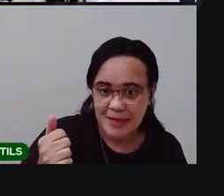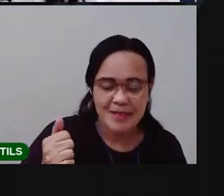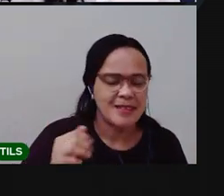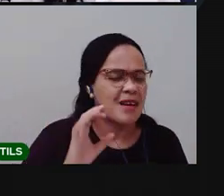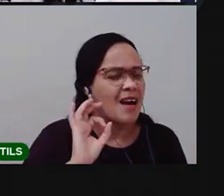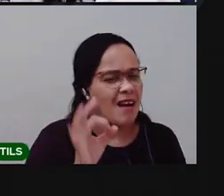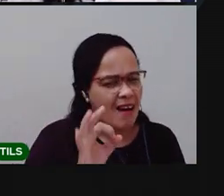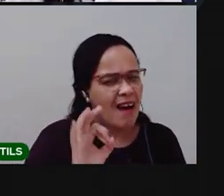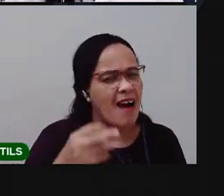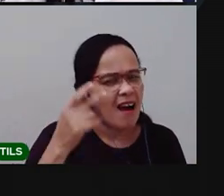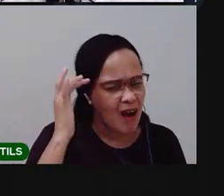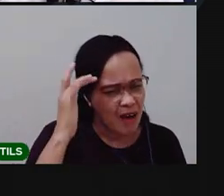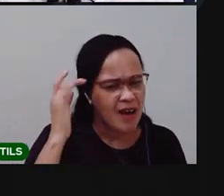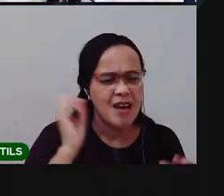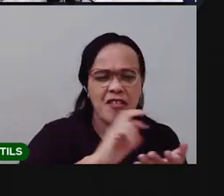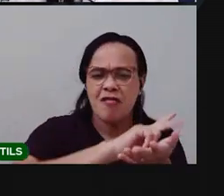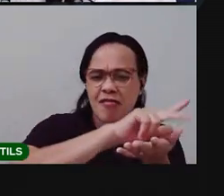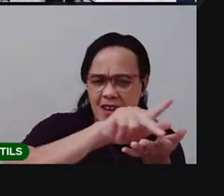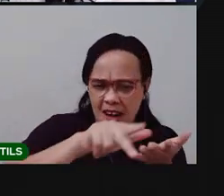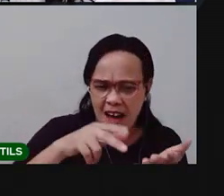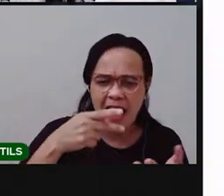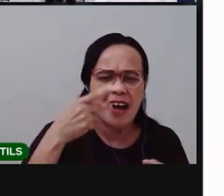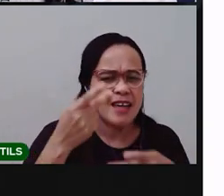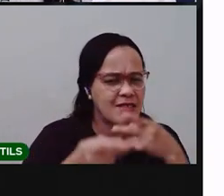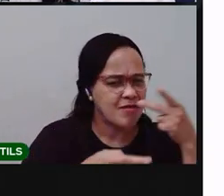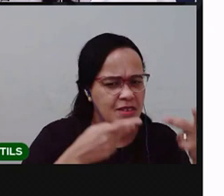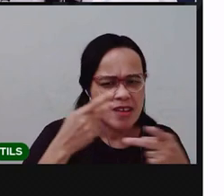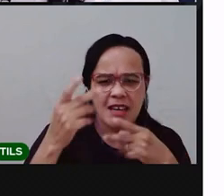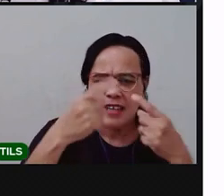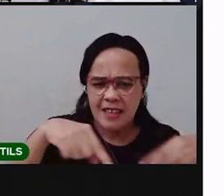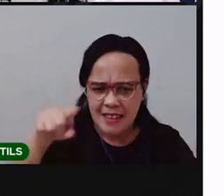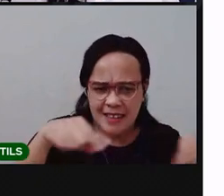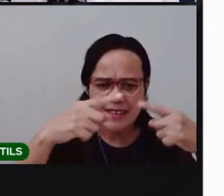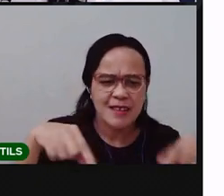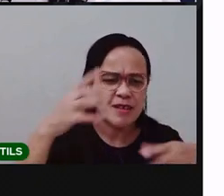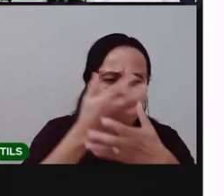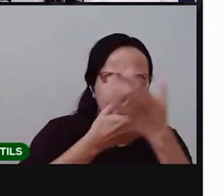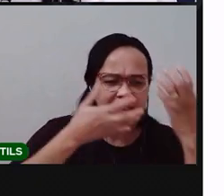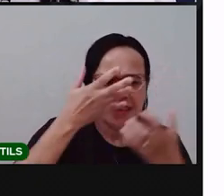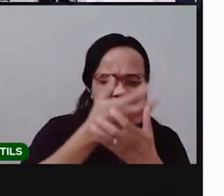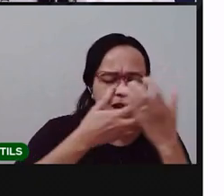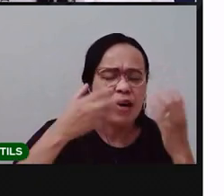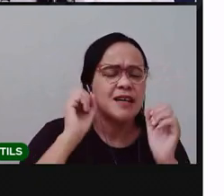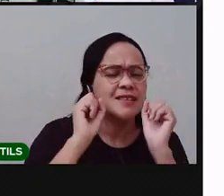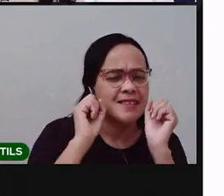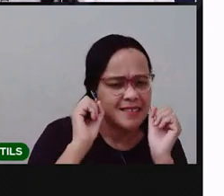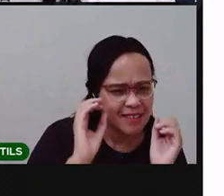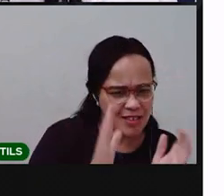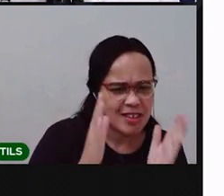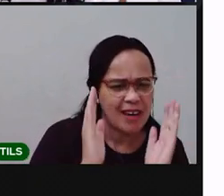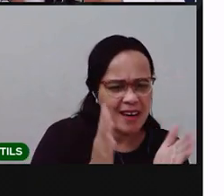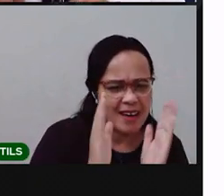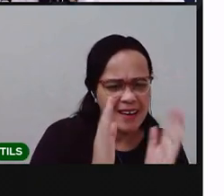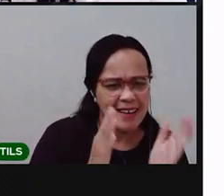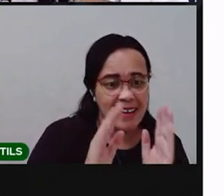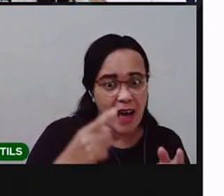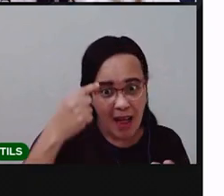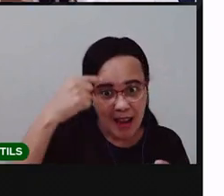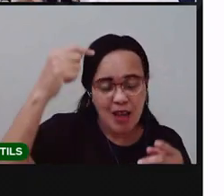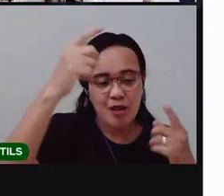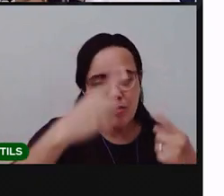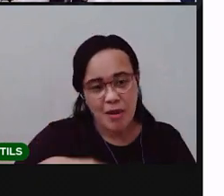músicas populares, várias cantigas que você aprendeu em casa, na escola. Como aquela musiquinha, Ciranda,